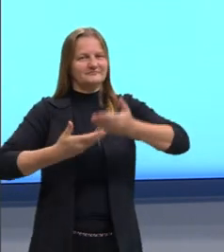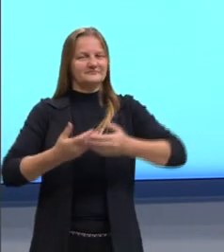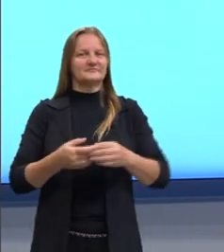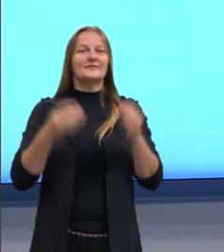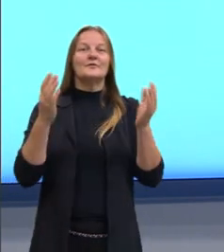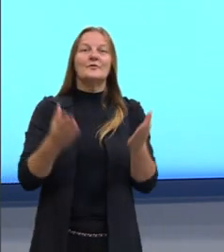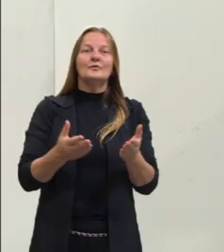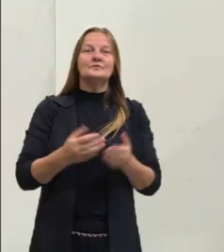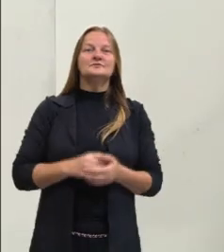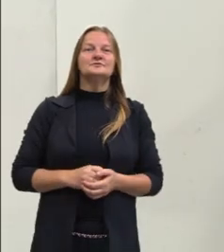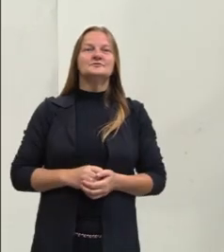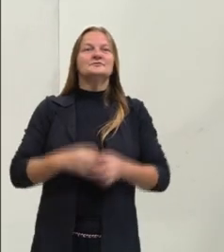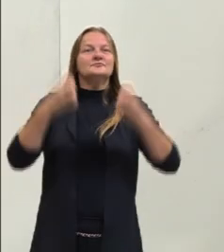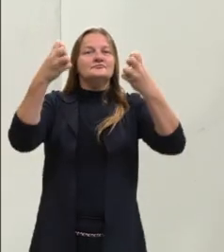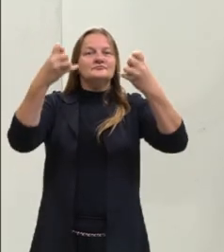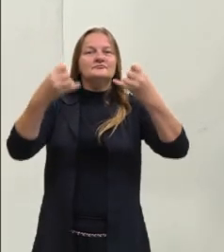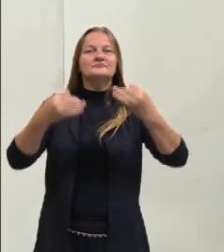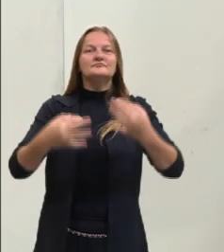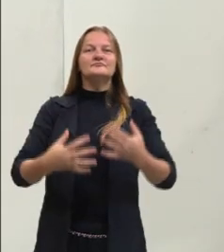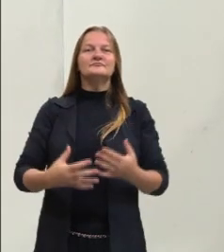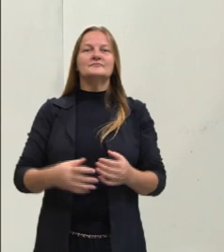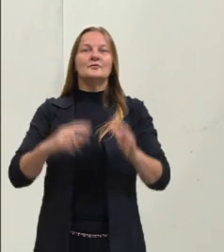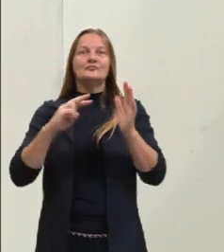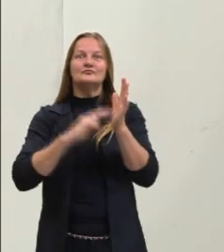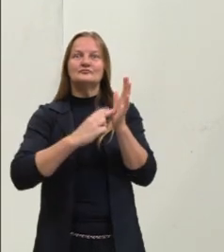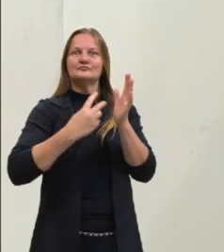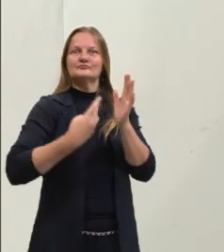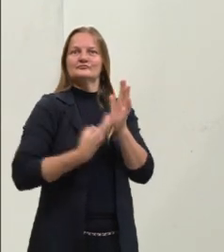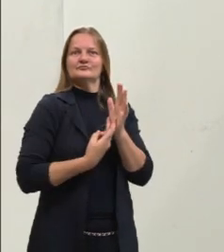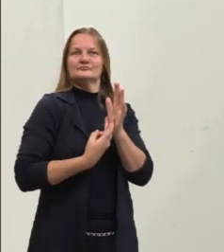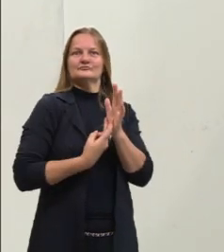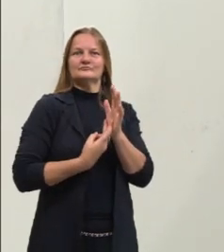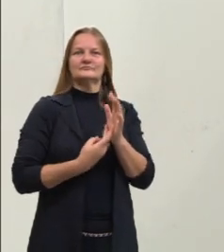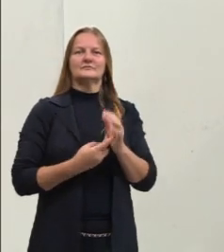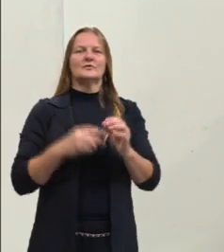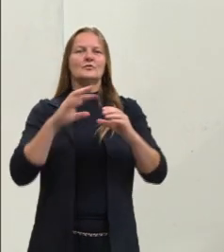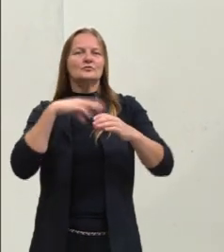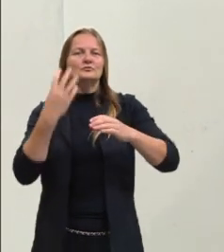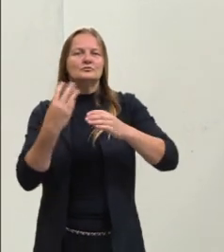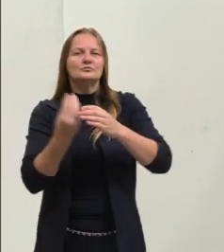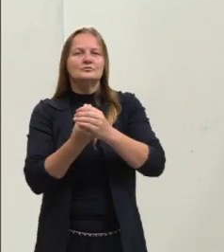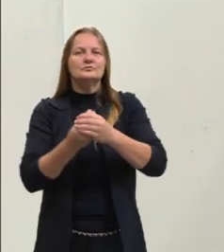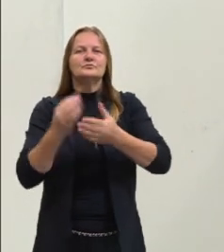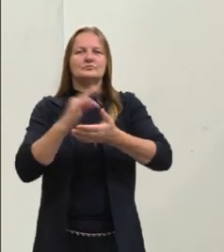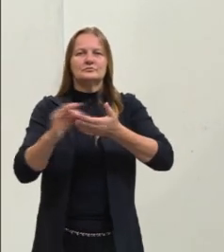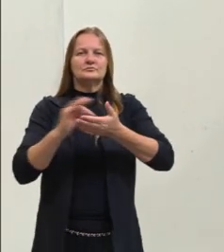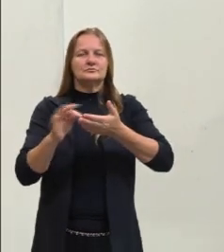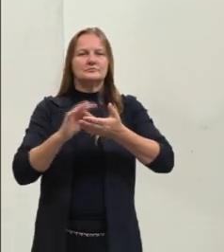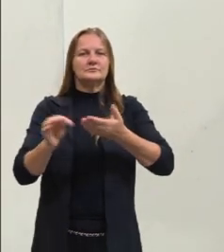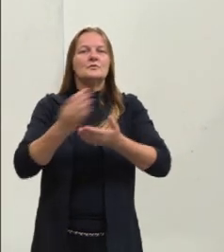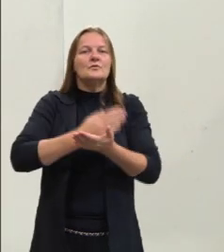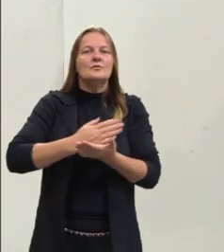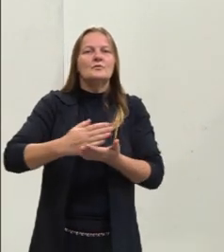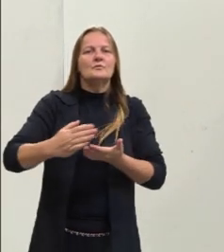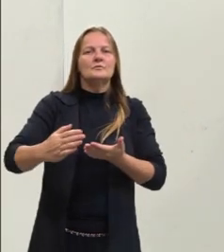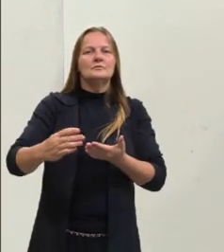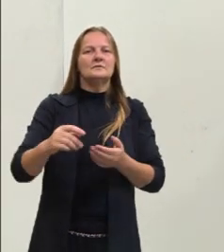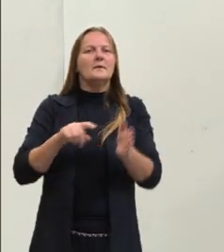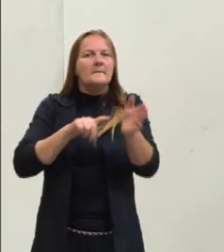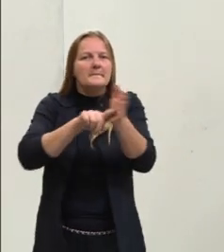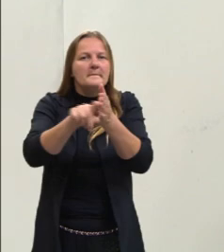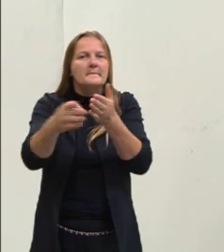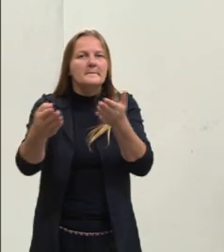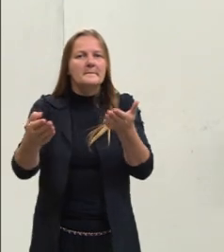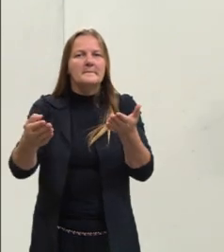nós vamos estudar um pouco, então, dar mais significado aos estudos de teoria dos conjuntos e vamos, então, começar com a seguinte pergunta.